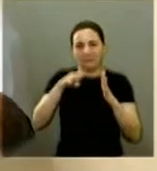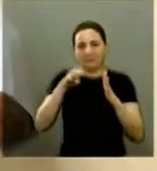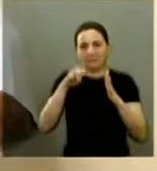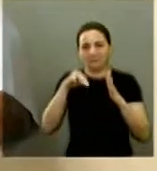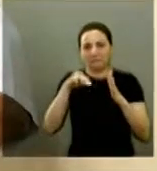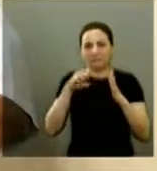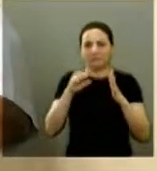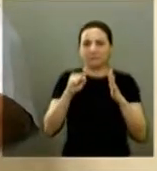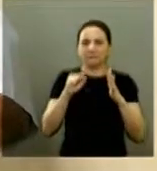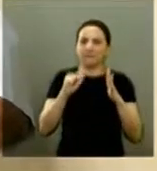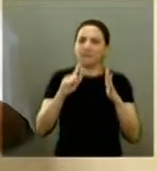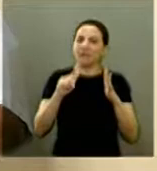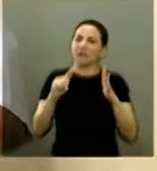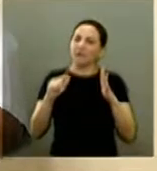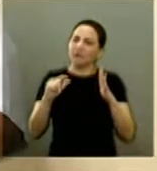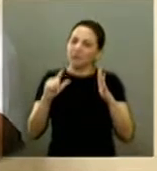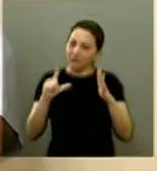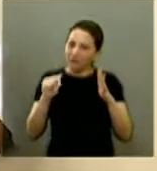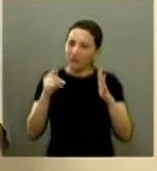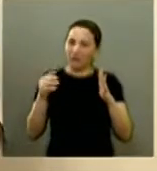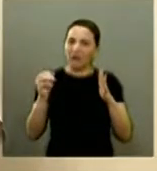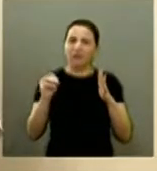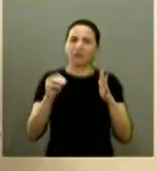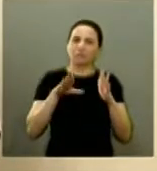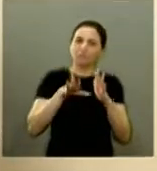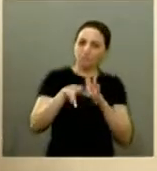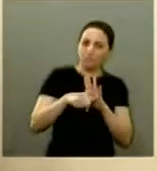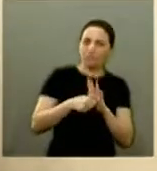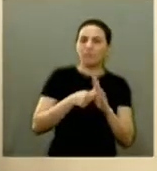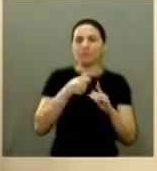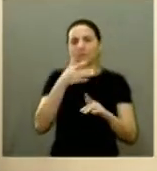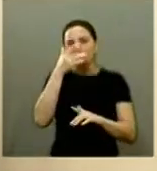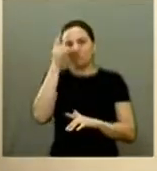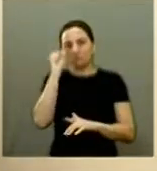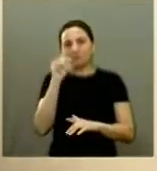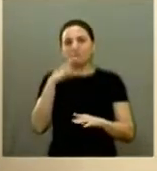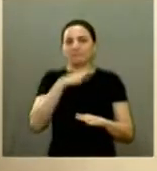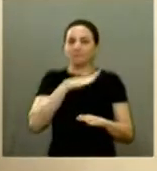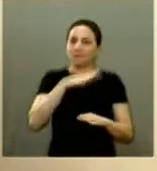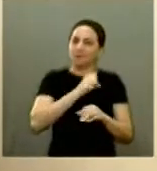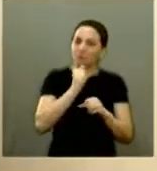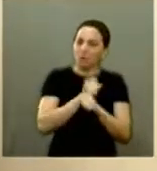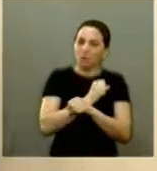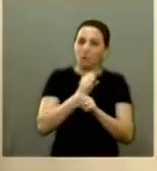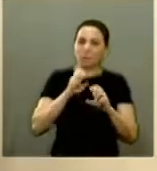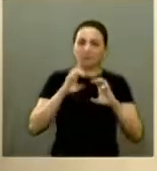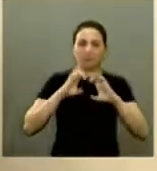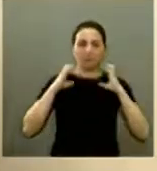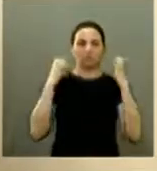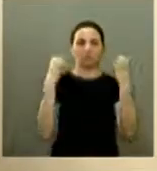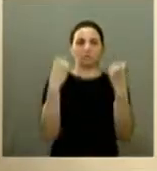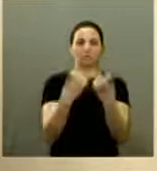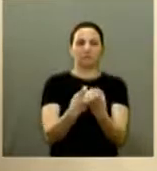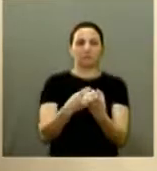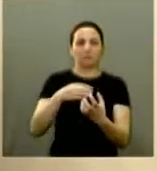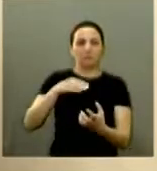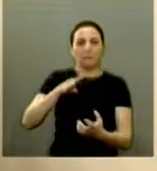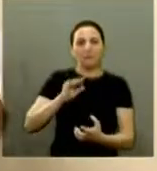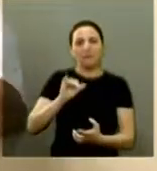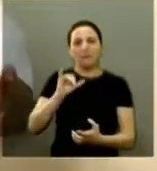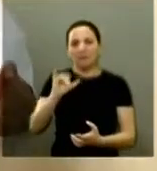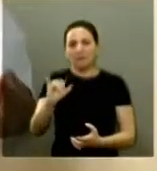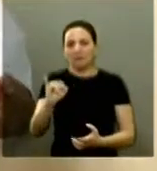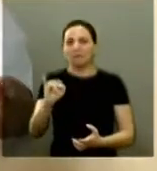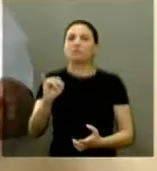divisão que tem estádio tem cidade onde foi construído os estádios gastaram milhões que